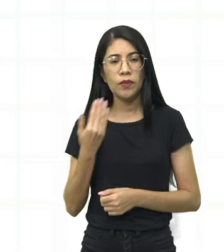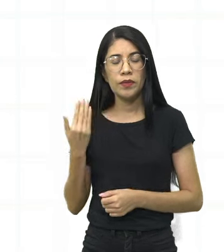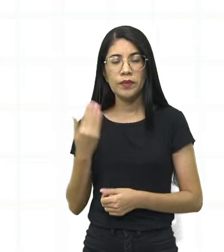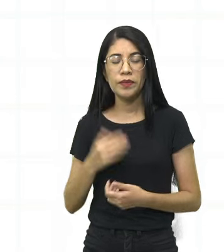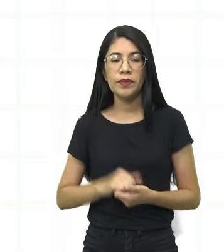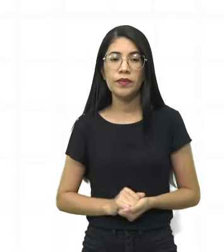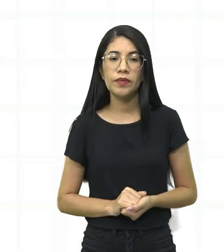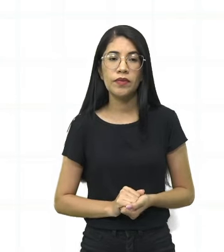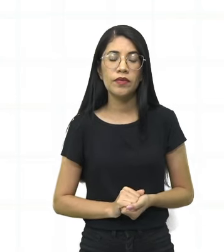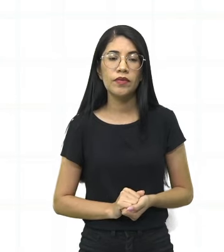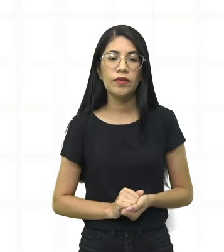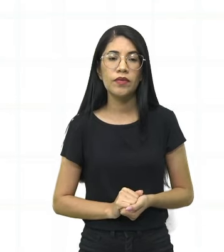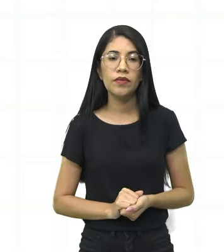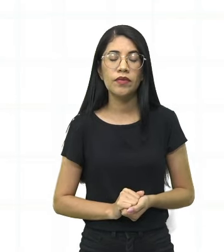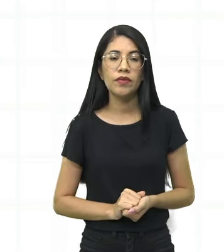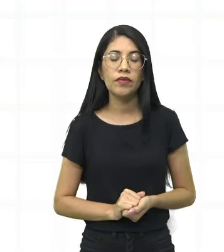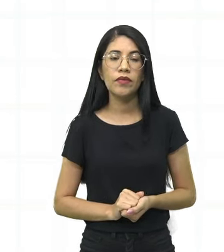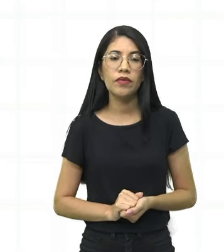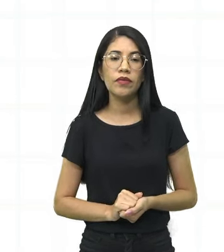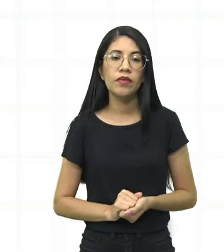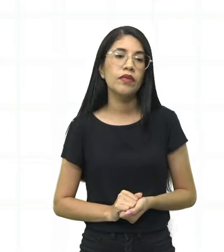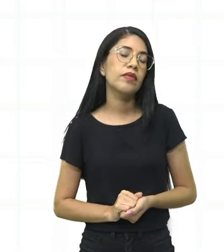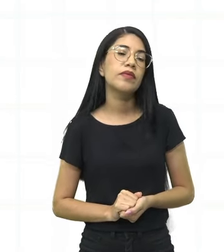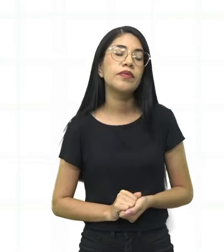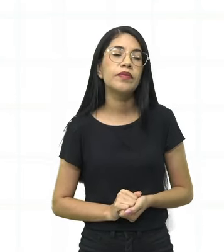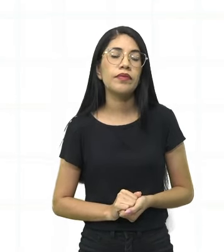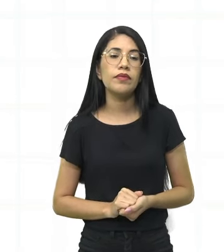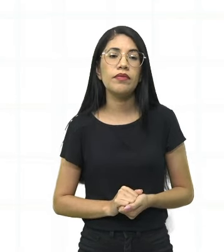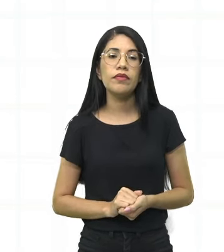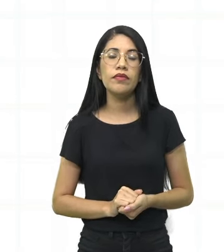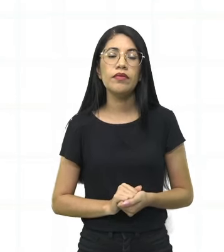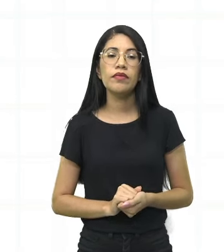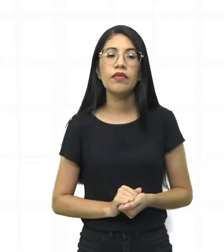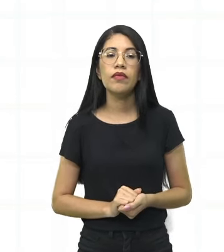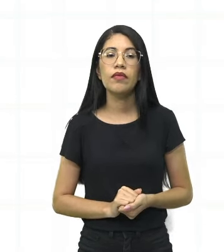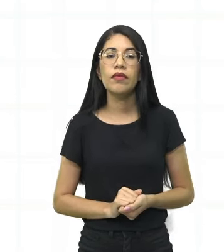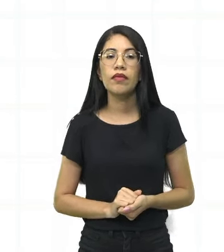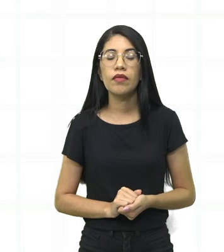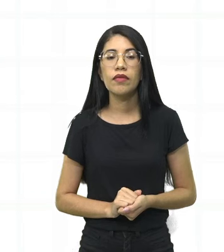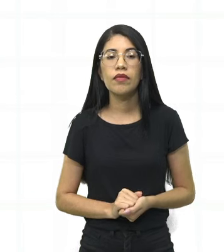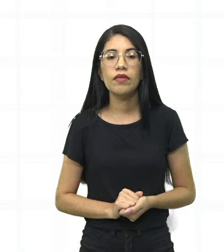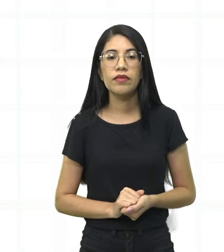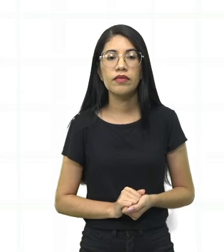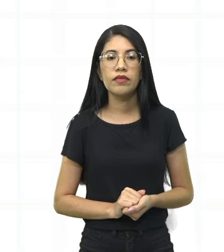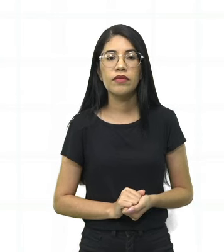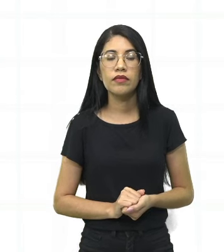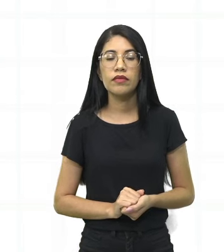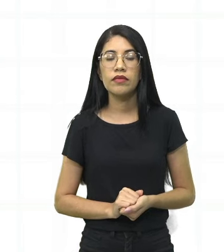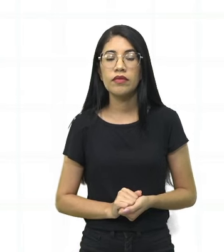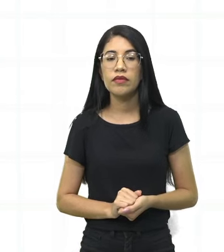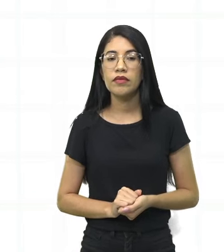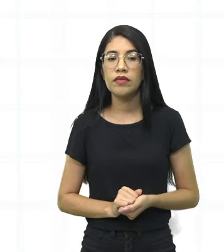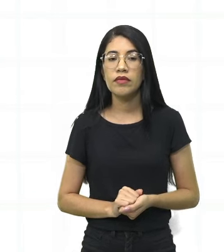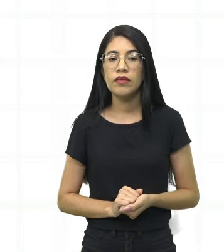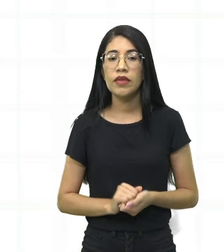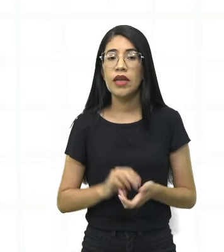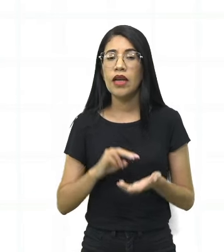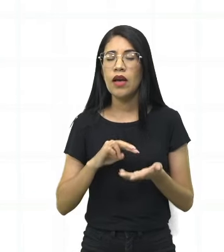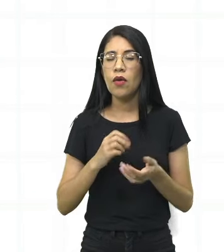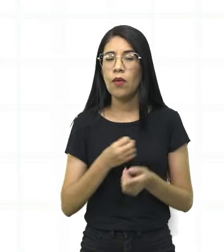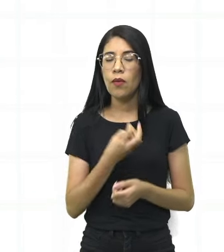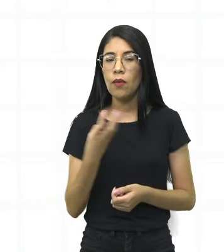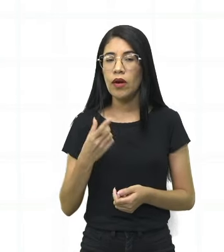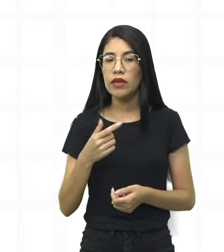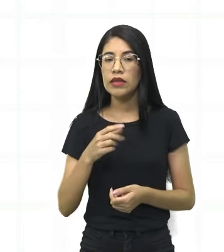versos, né? Que a gente está analisando. Então, olha só agora. Não gorjeiam como lá. Sílabas gramaticais,